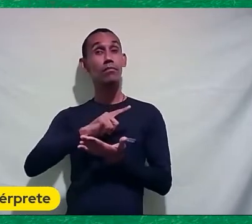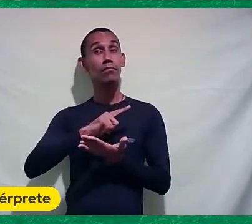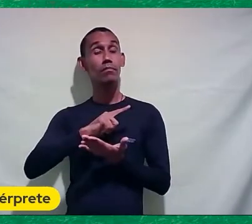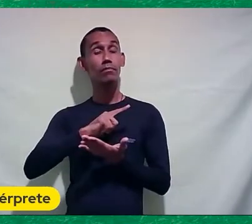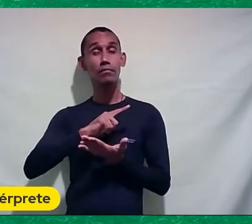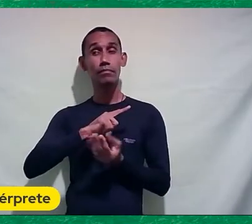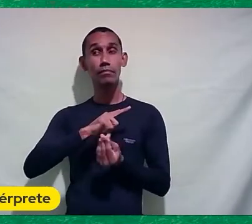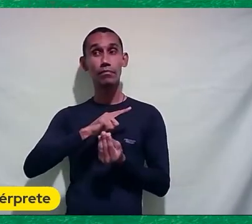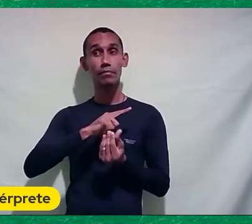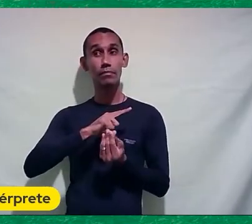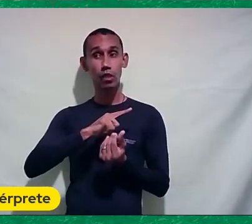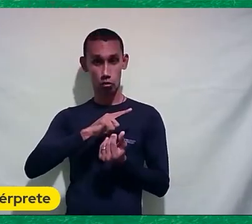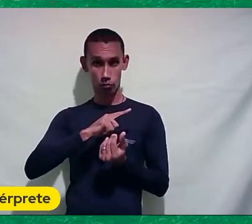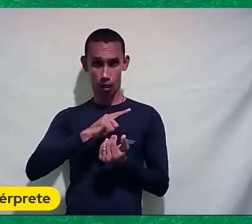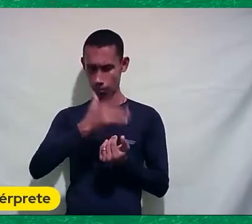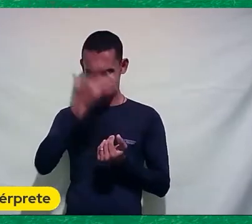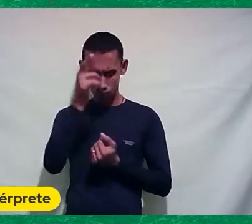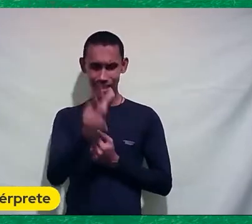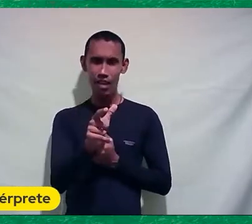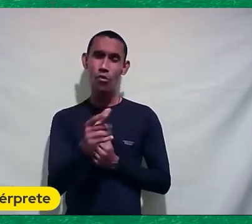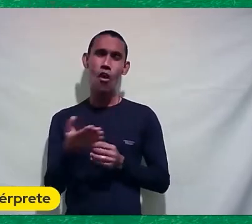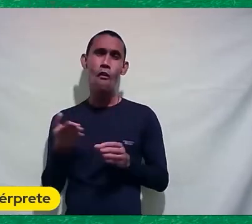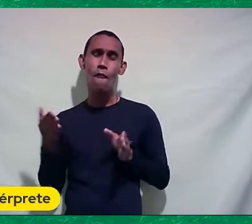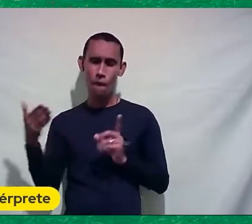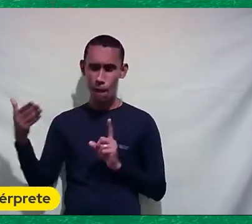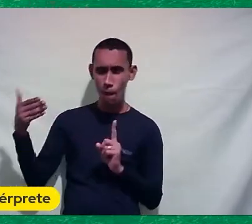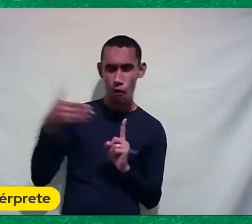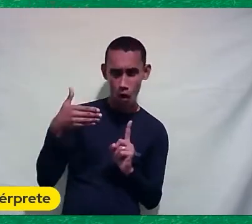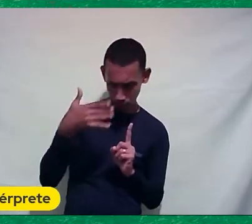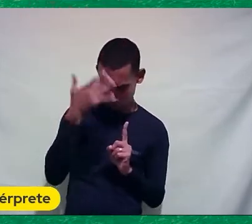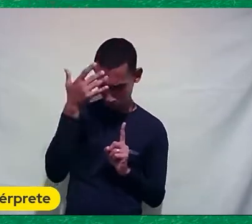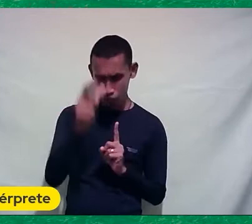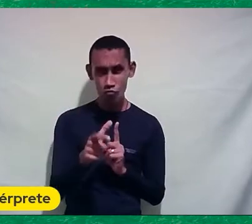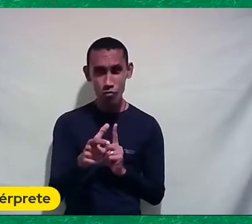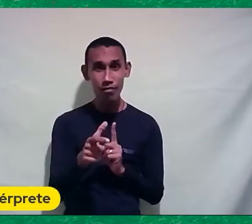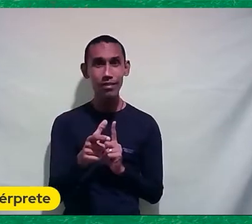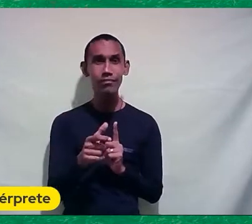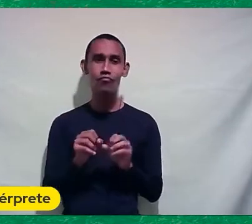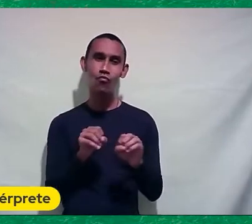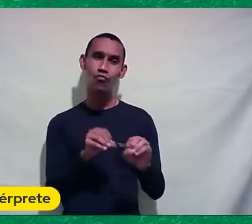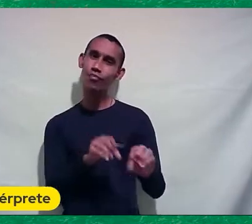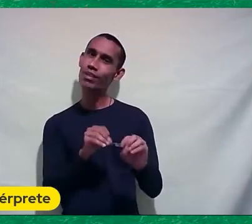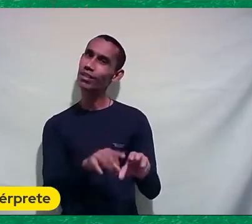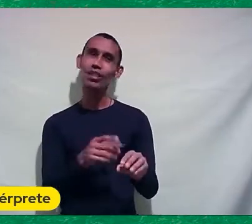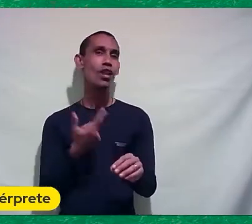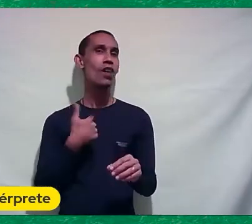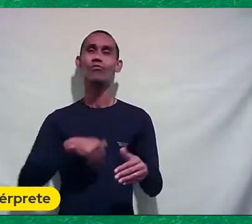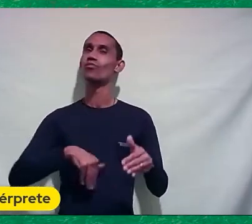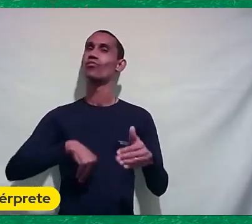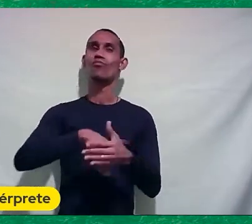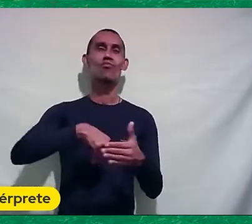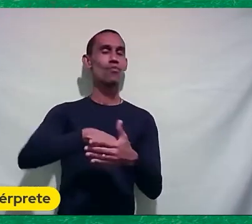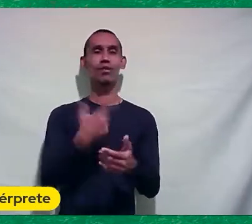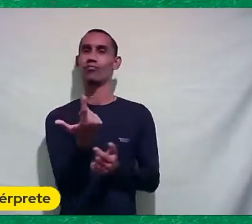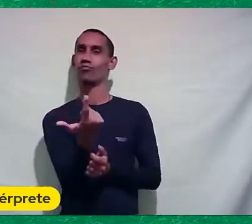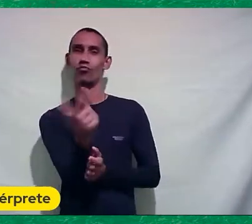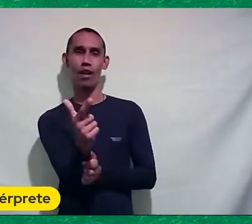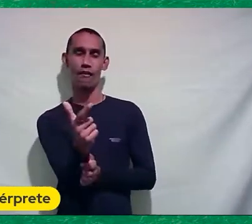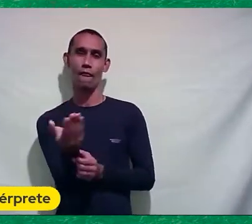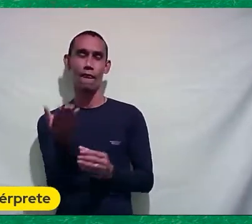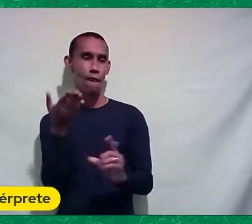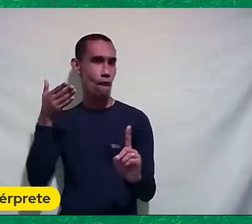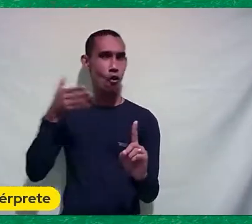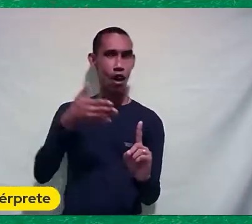De um treinador Mas é muito focado Na figura do treinador E não Do jogo Na coisa